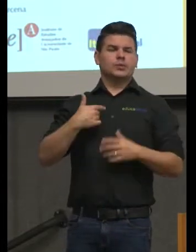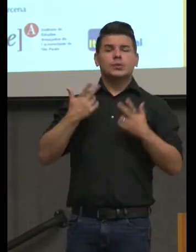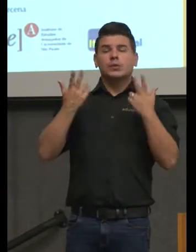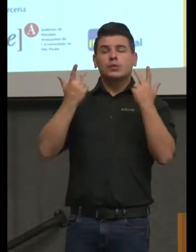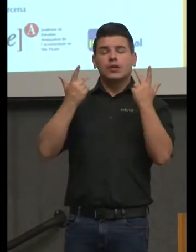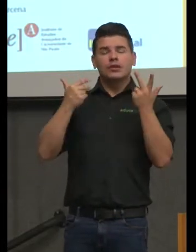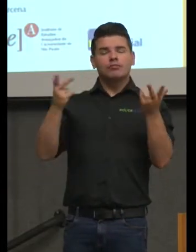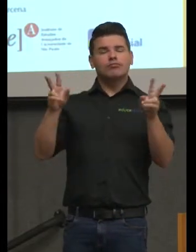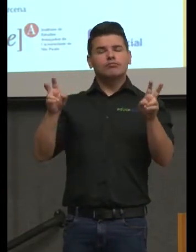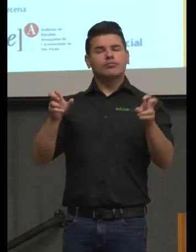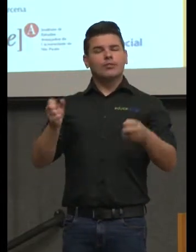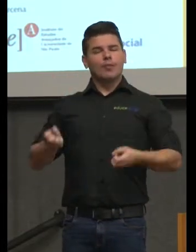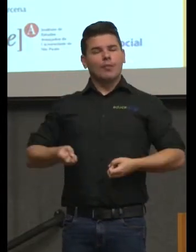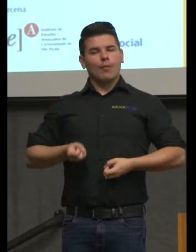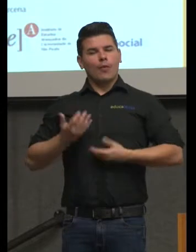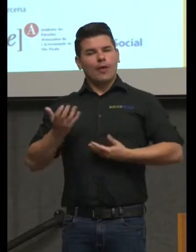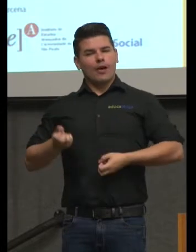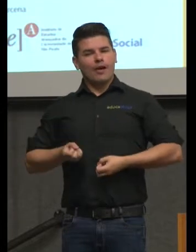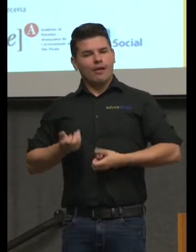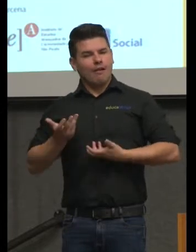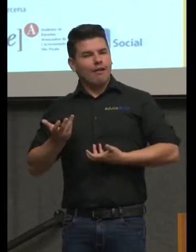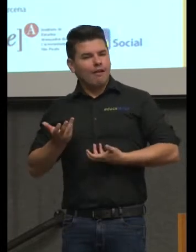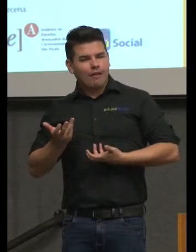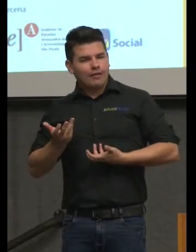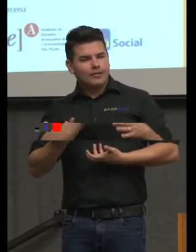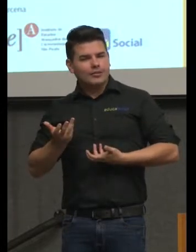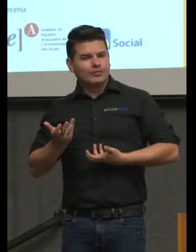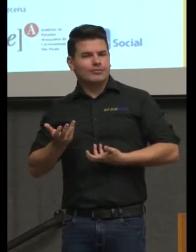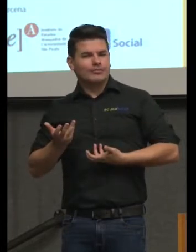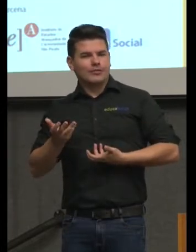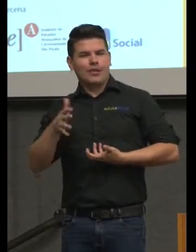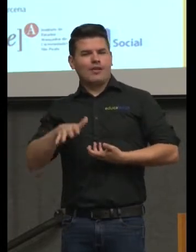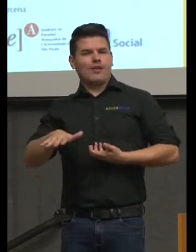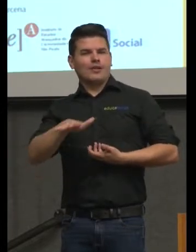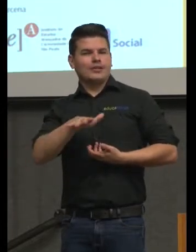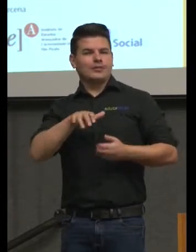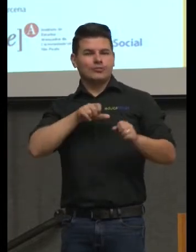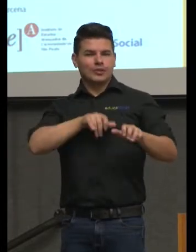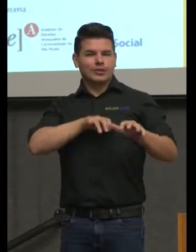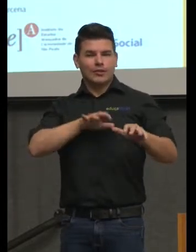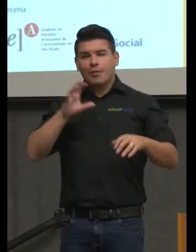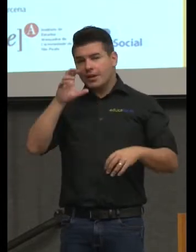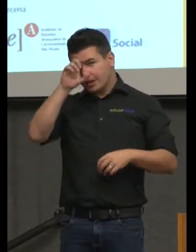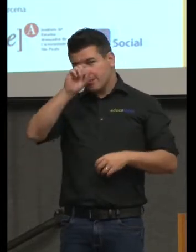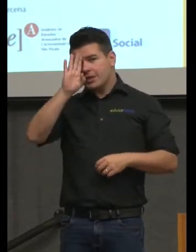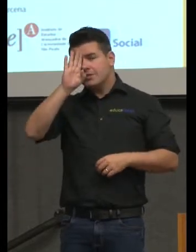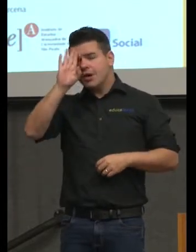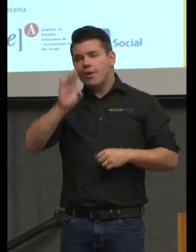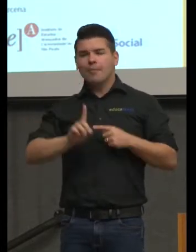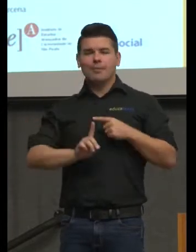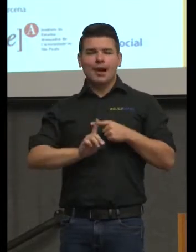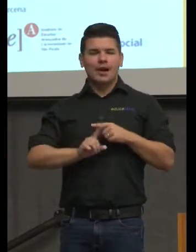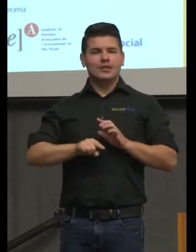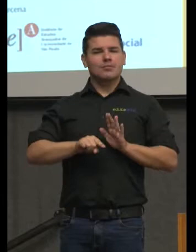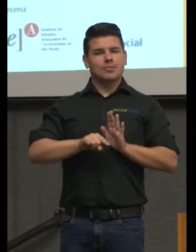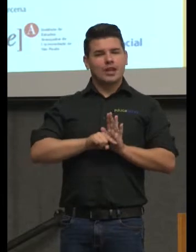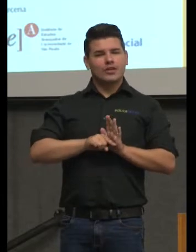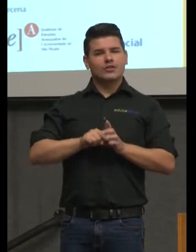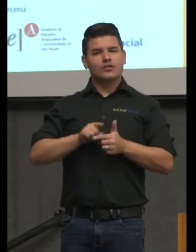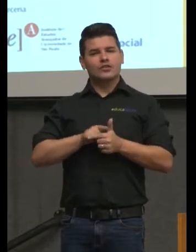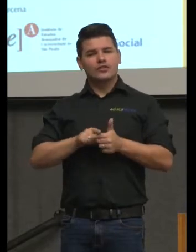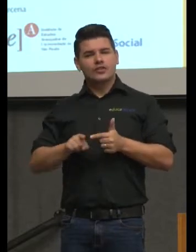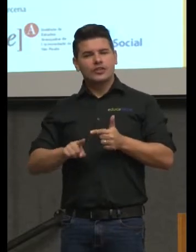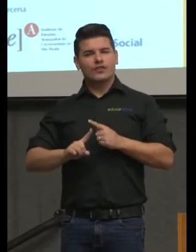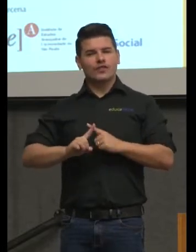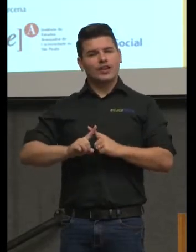parte poética da educação e tal. O sério mesmo é aprender as quatro operações e depois não sei quantos, as capitais,